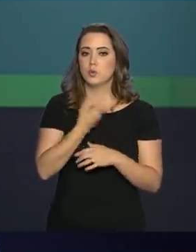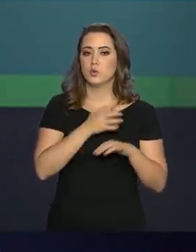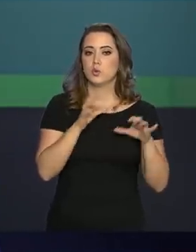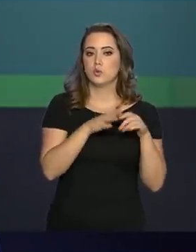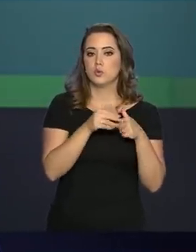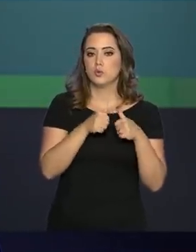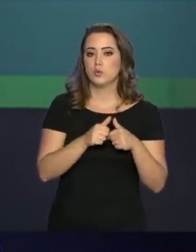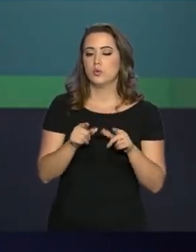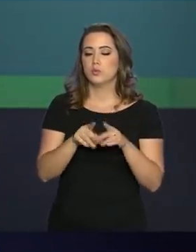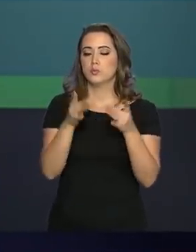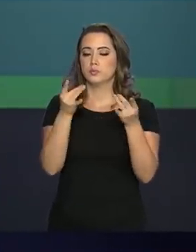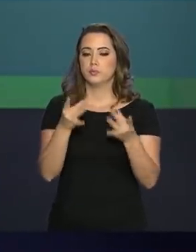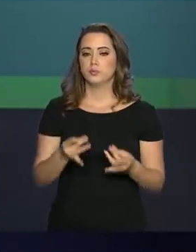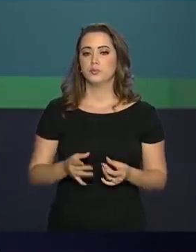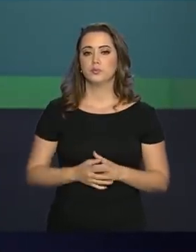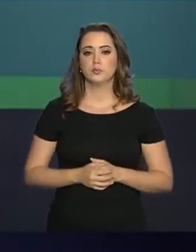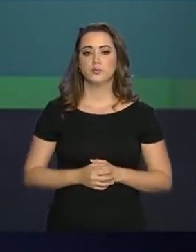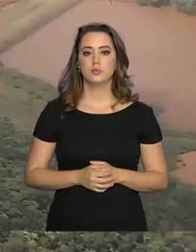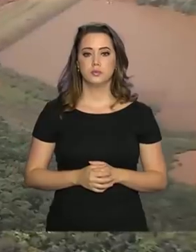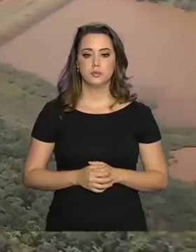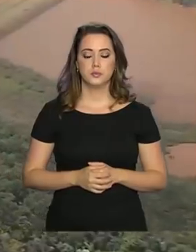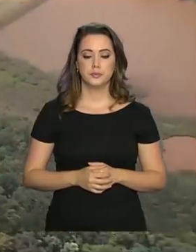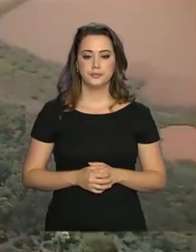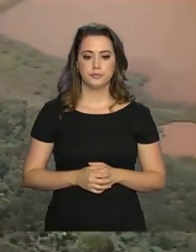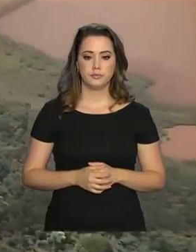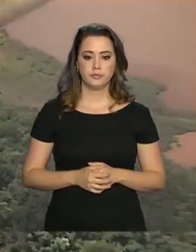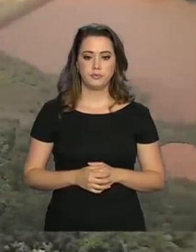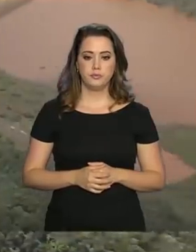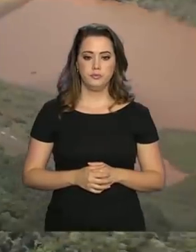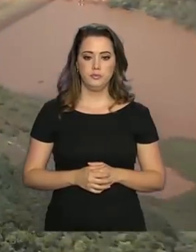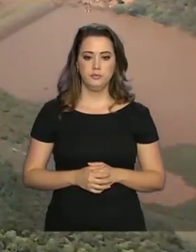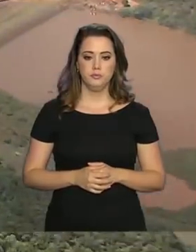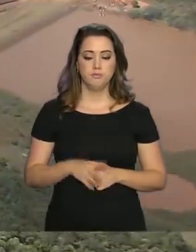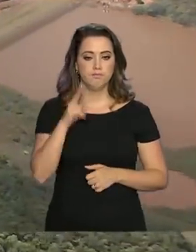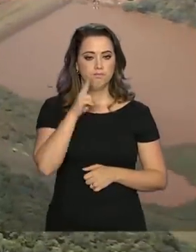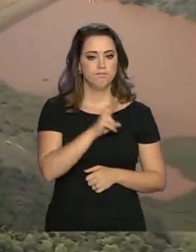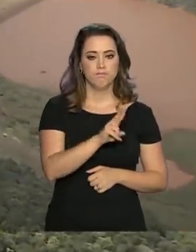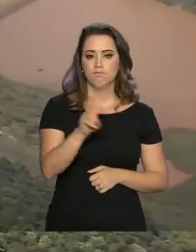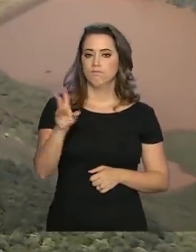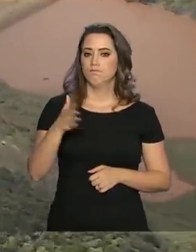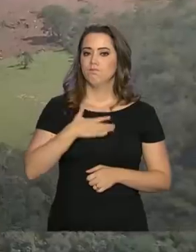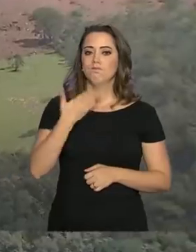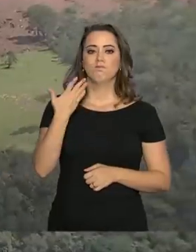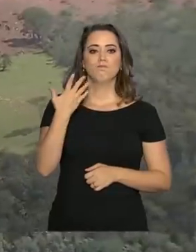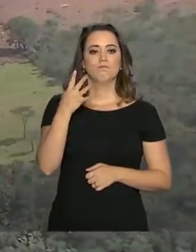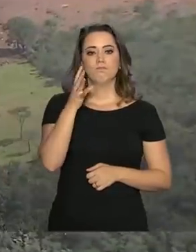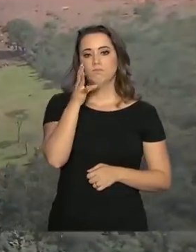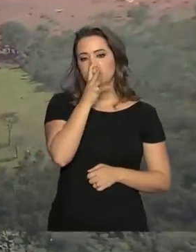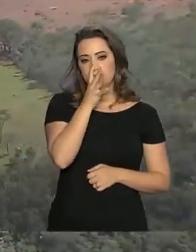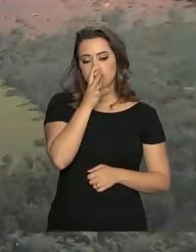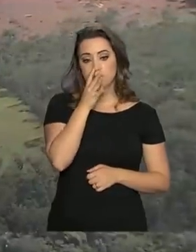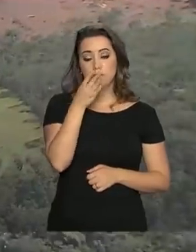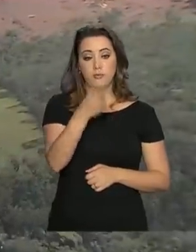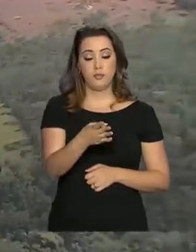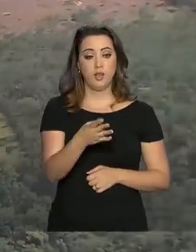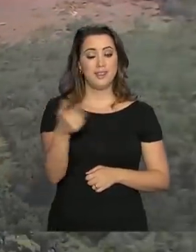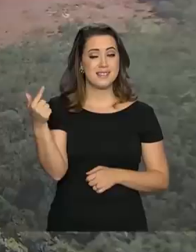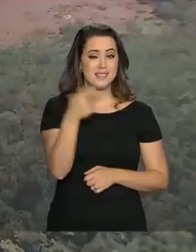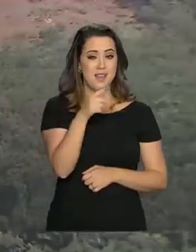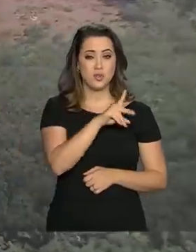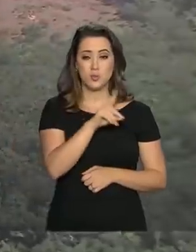está em Brumadinho, traz os detalhes. Uma visão que impressiona. No sétimo dia de buscas por